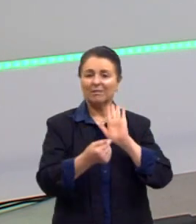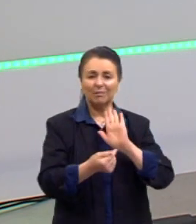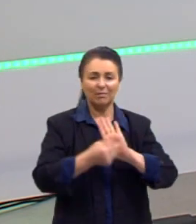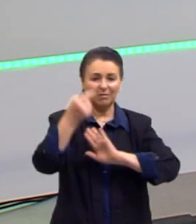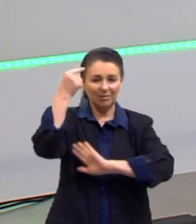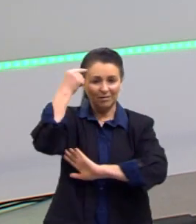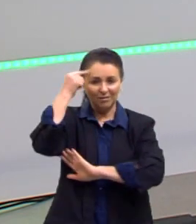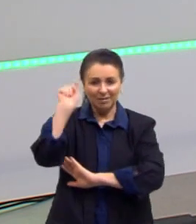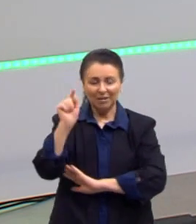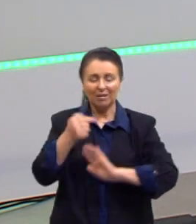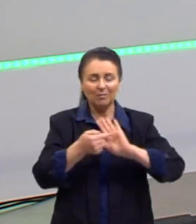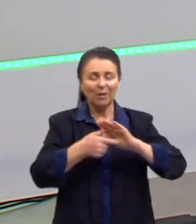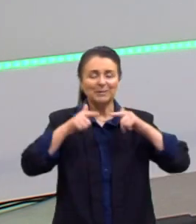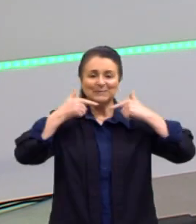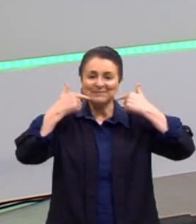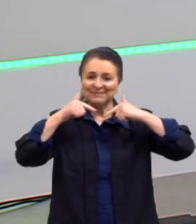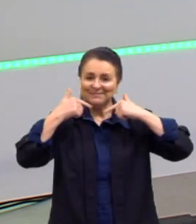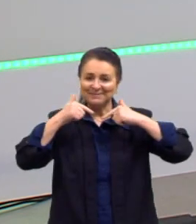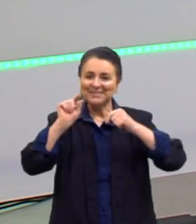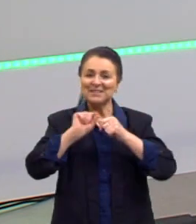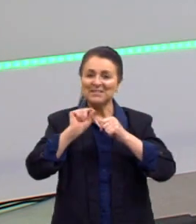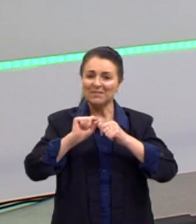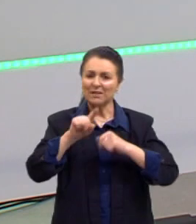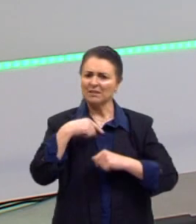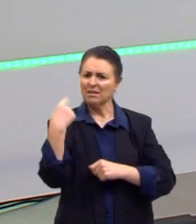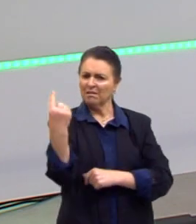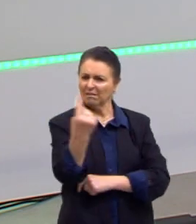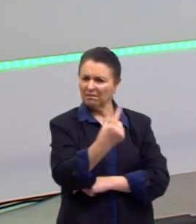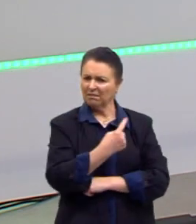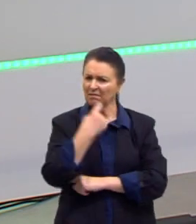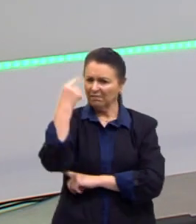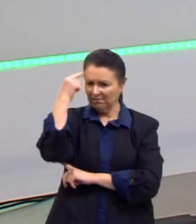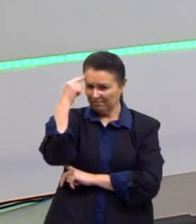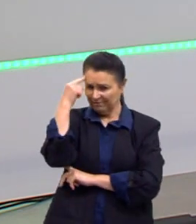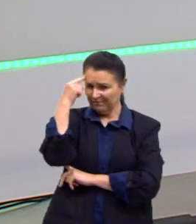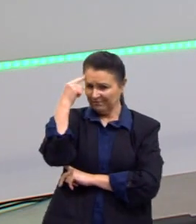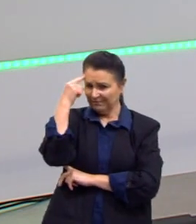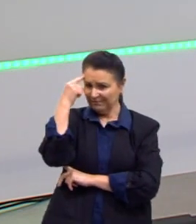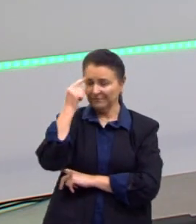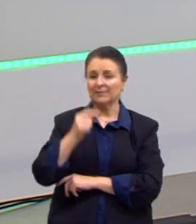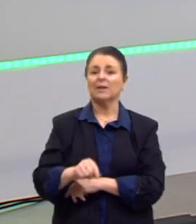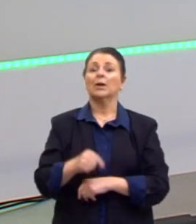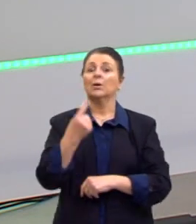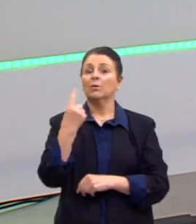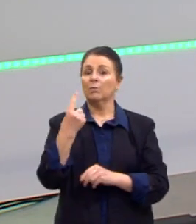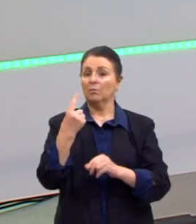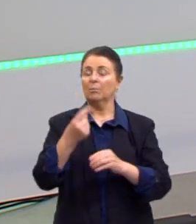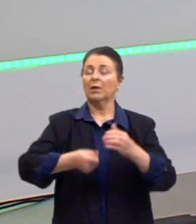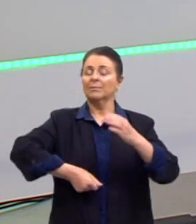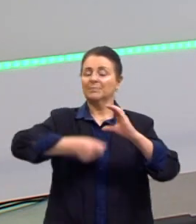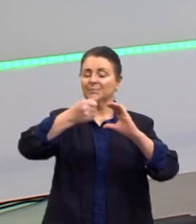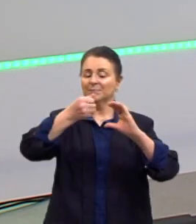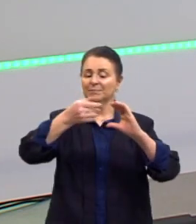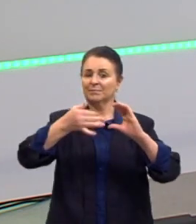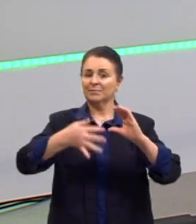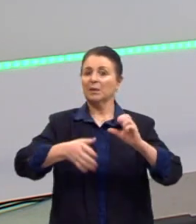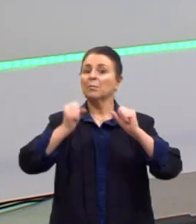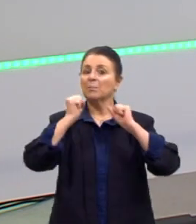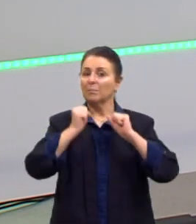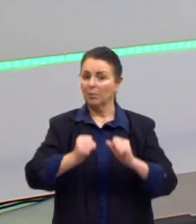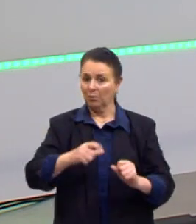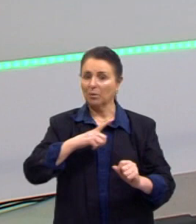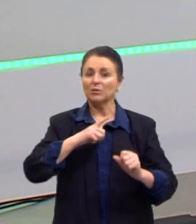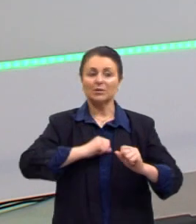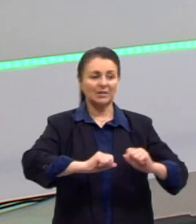trazem humor e fazem a gente refletir. Então, uma das características é que elas podem ter a